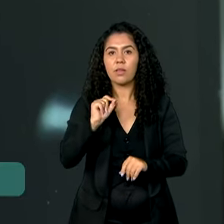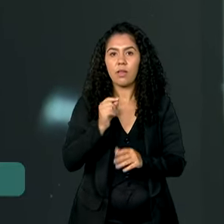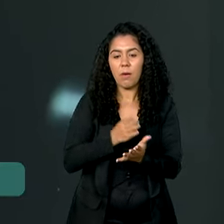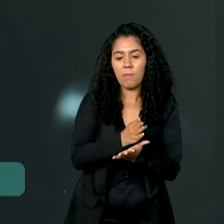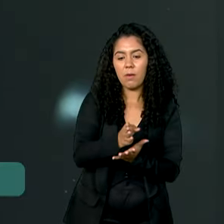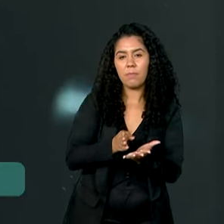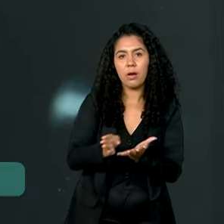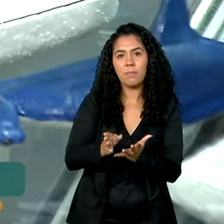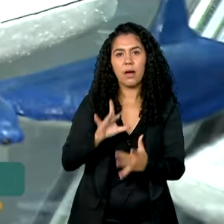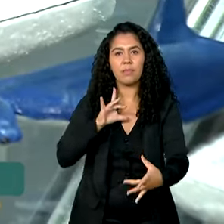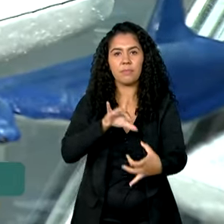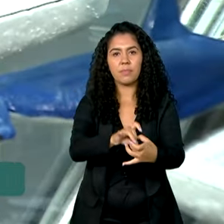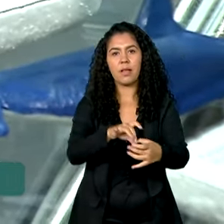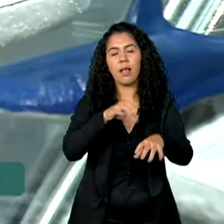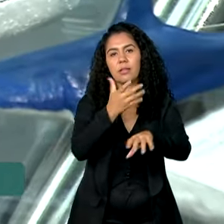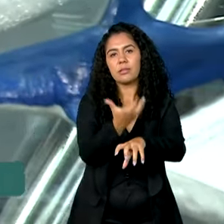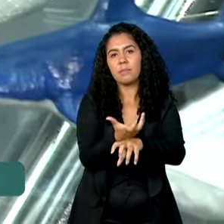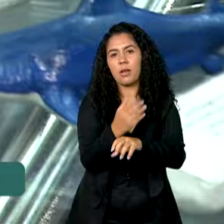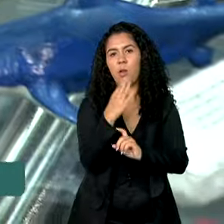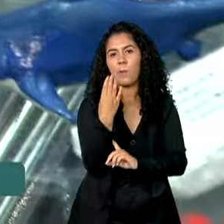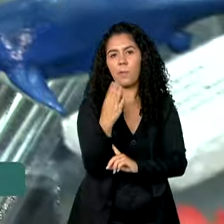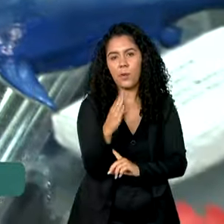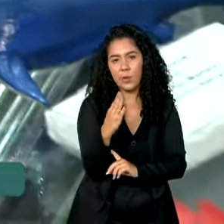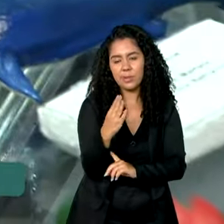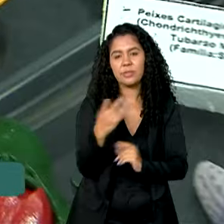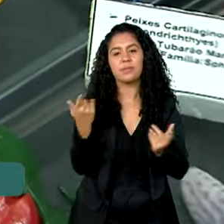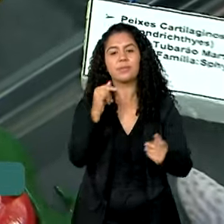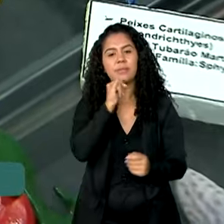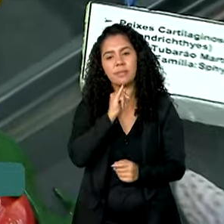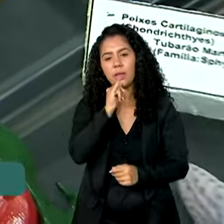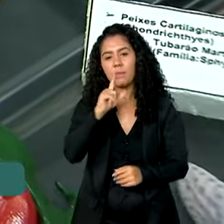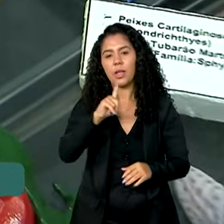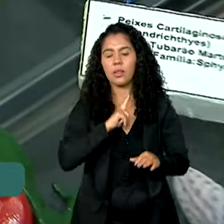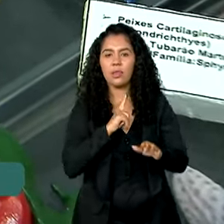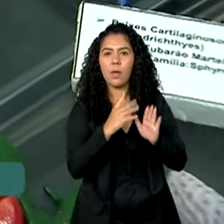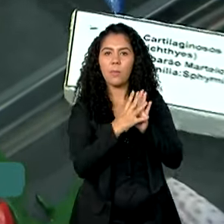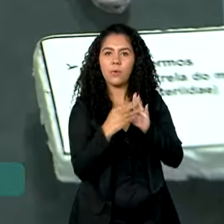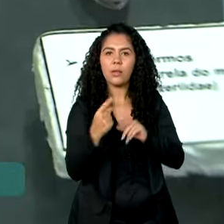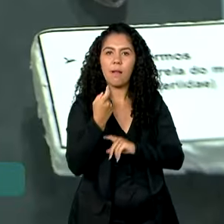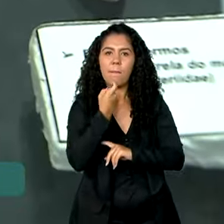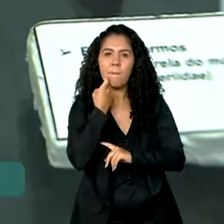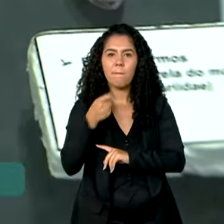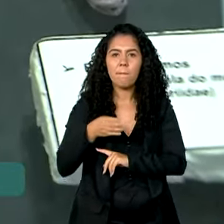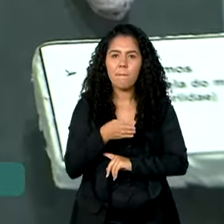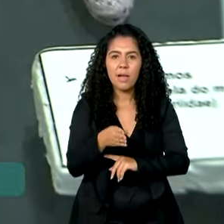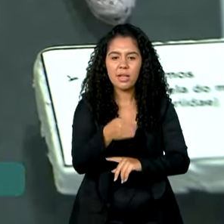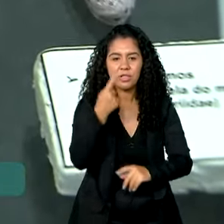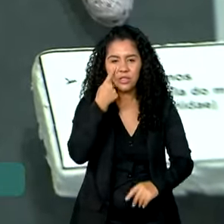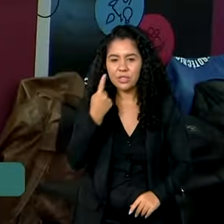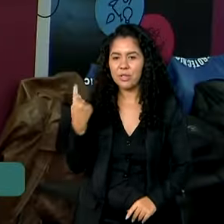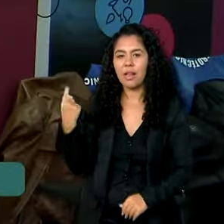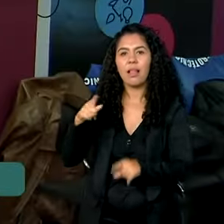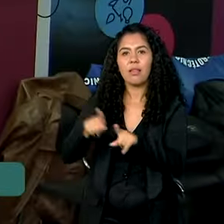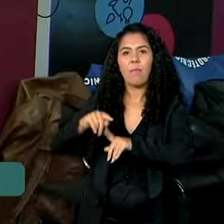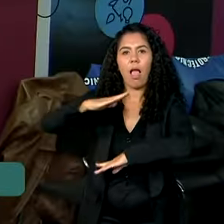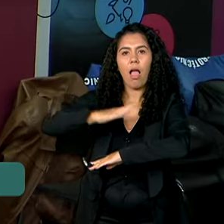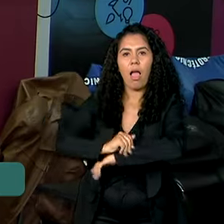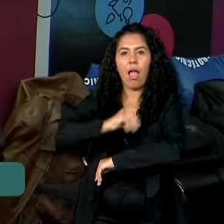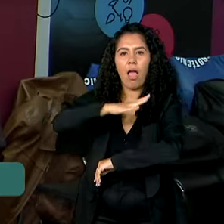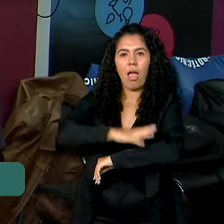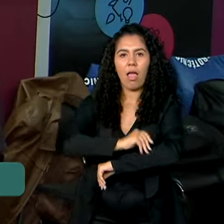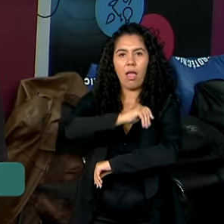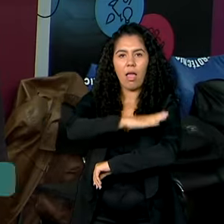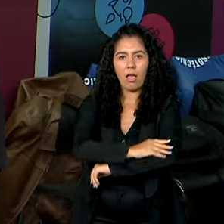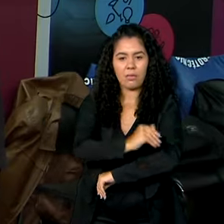nas aulas de biologia. Dentre as criações estão modelos que reproduzem peixes e até uma perereca. Nosso projeto